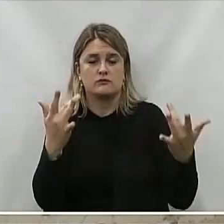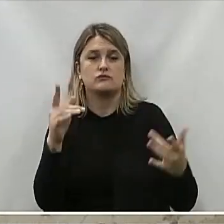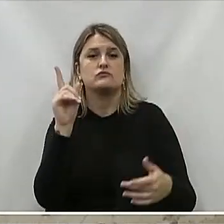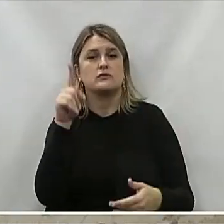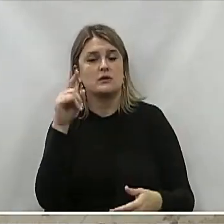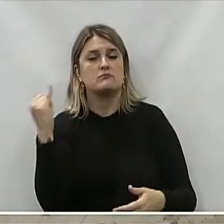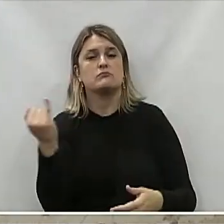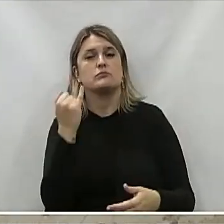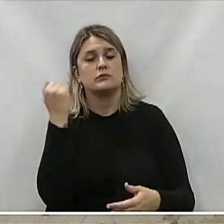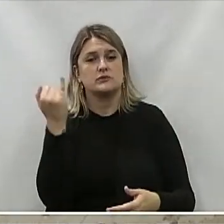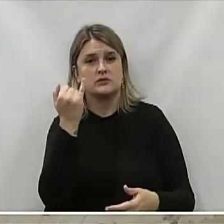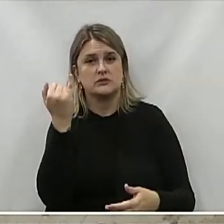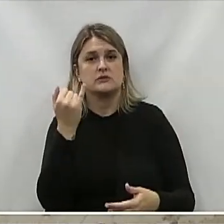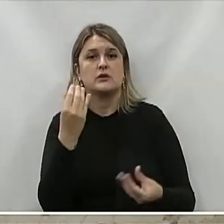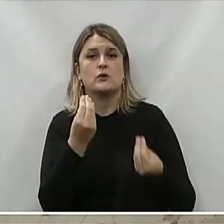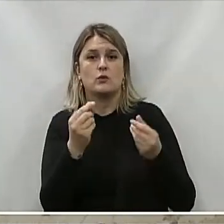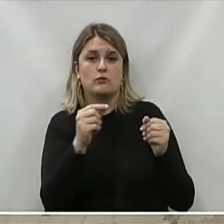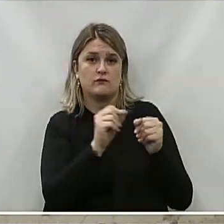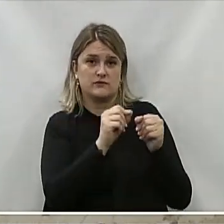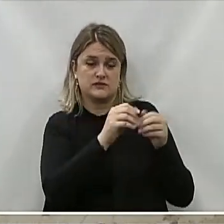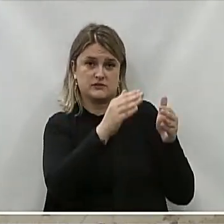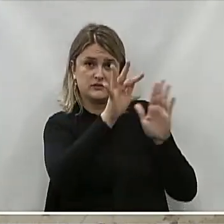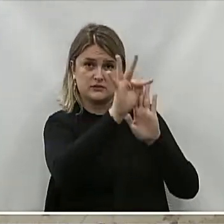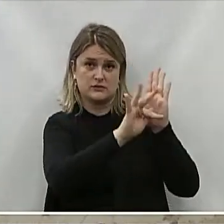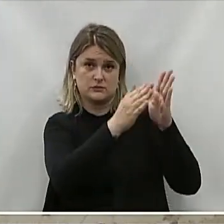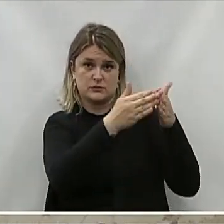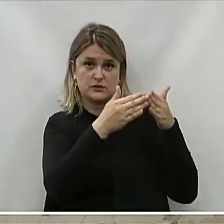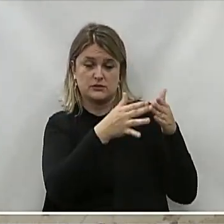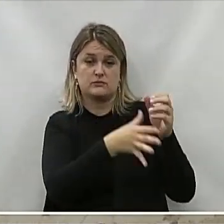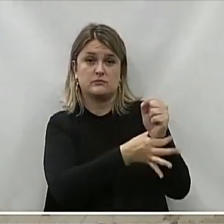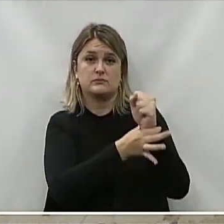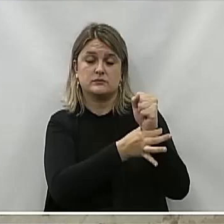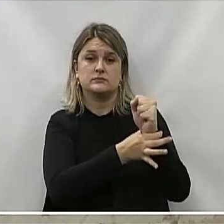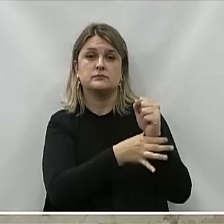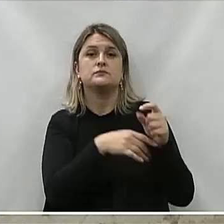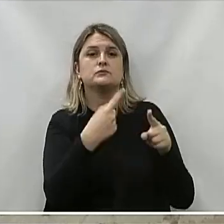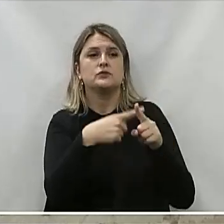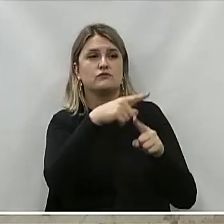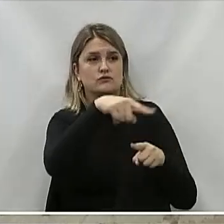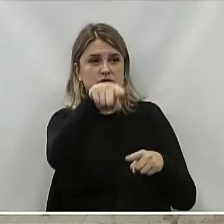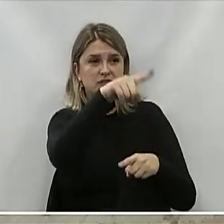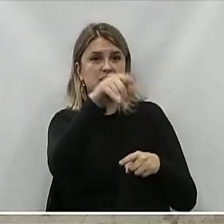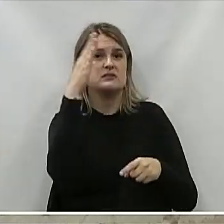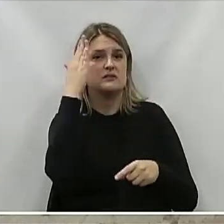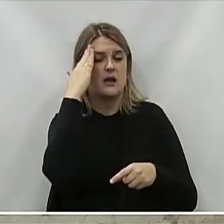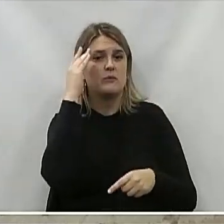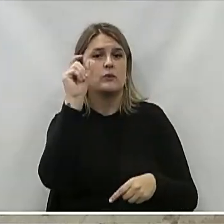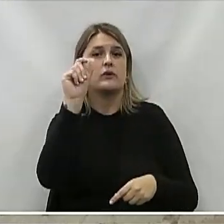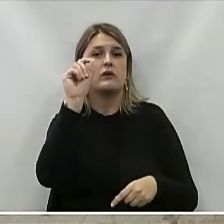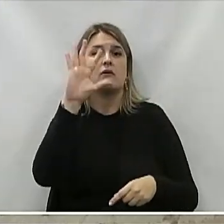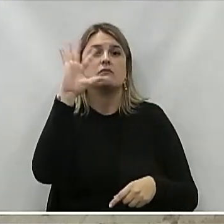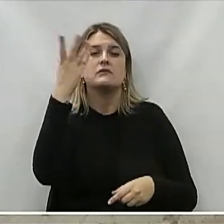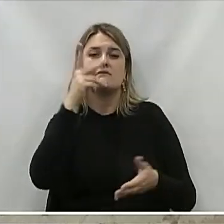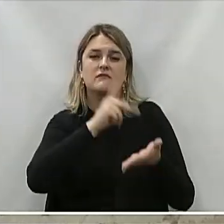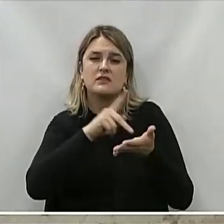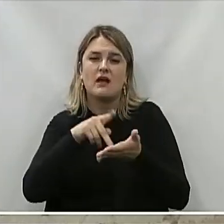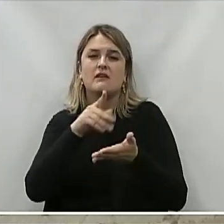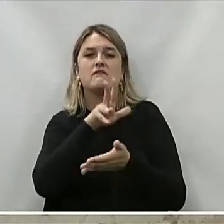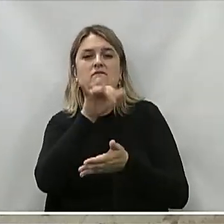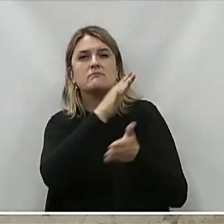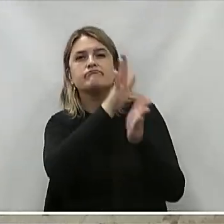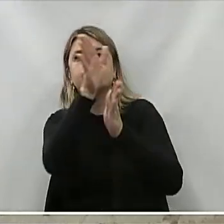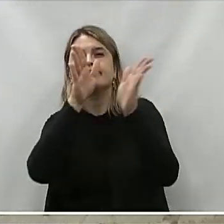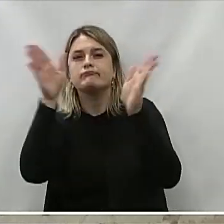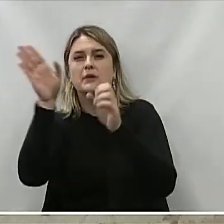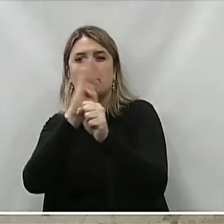esse eixo Como foi colocado Nesse requerimento Da questão De segurança Pública Porque vocês Sabem da realidade Vocês estão Nos bairros